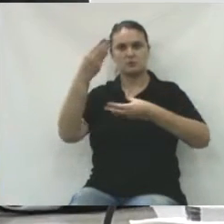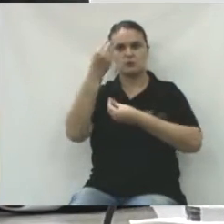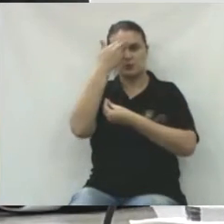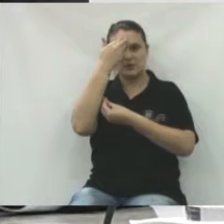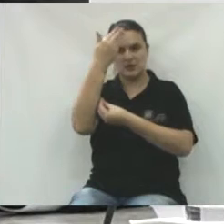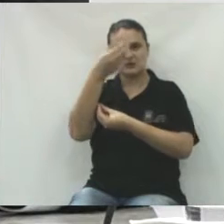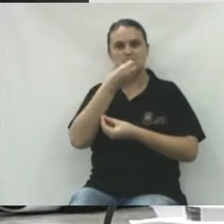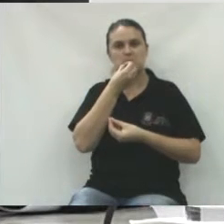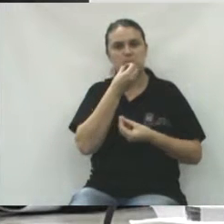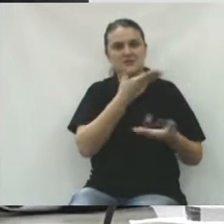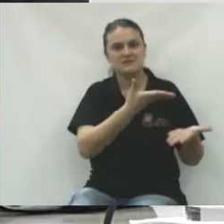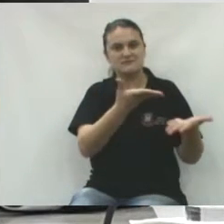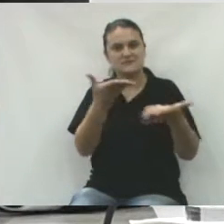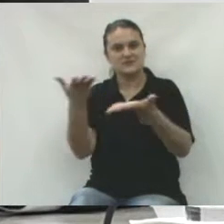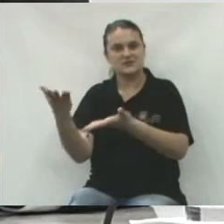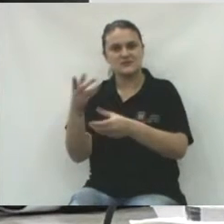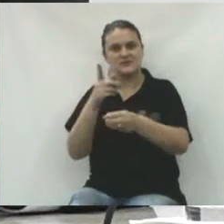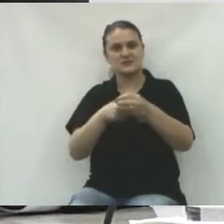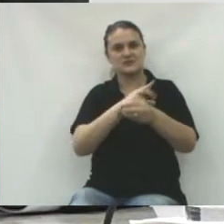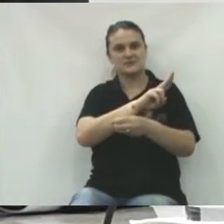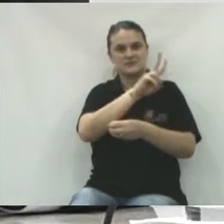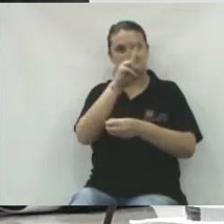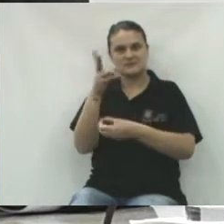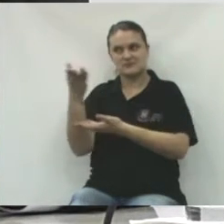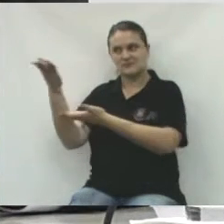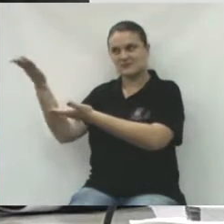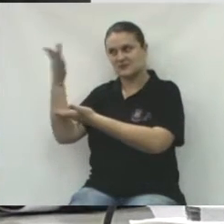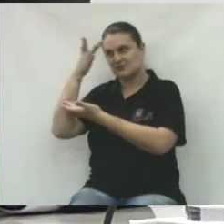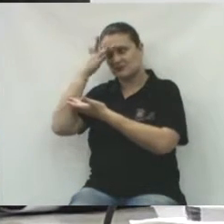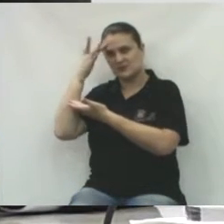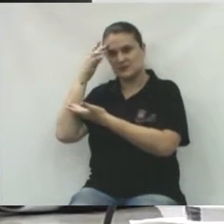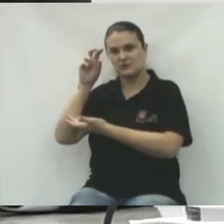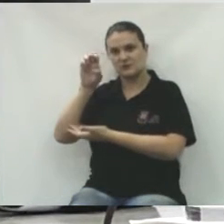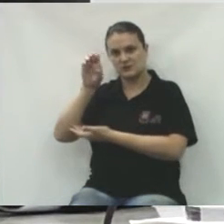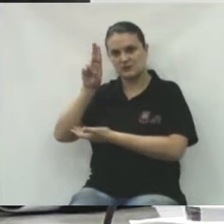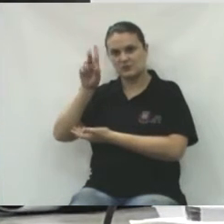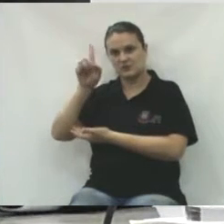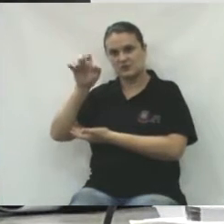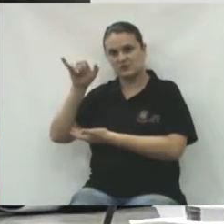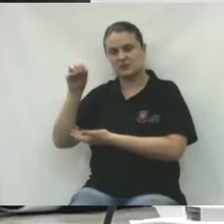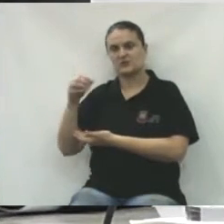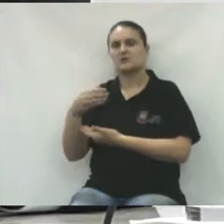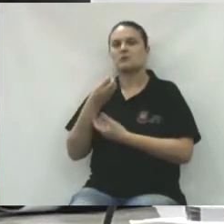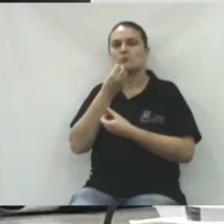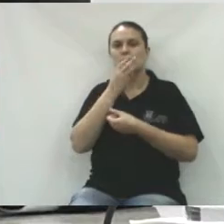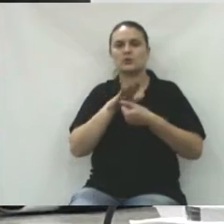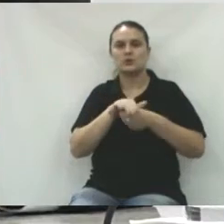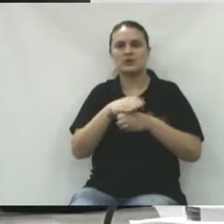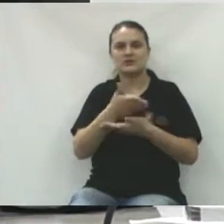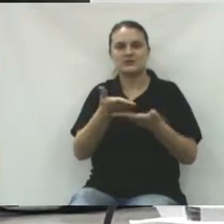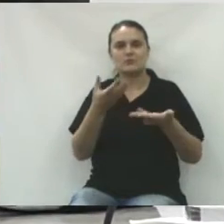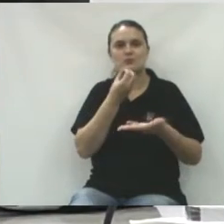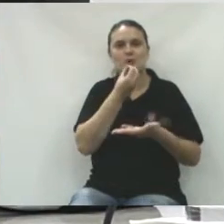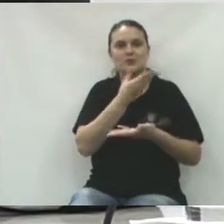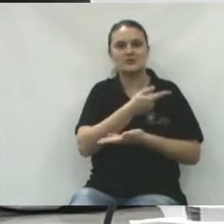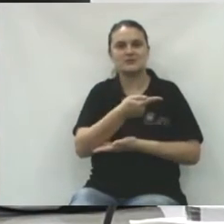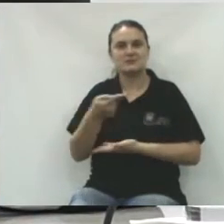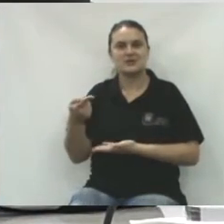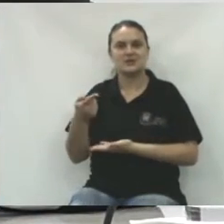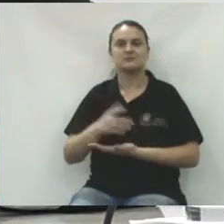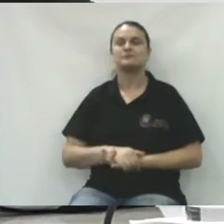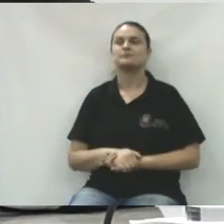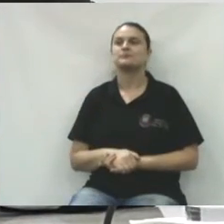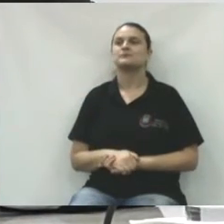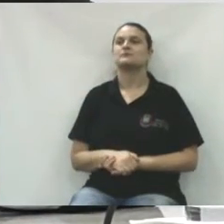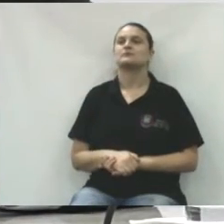pessoal do PV que veio nos visitar aí, seja bem-vindo, União da Vitória, com o nosso colega Eugênio aí, que é do partido de vocês. Uma boa